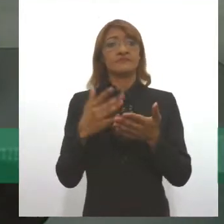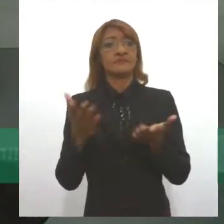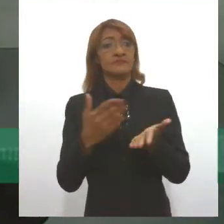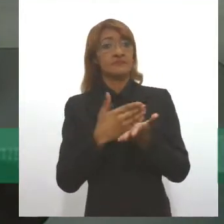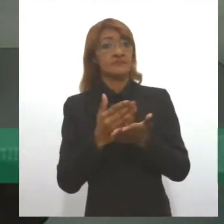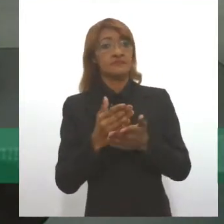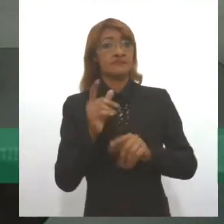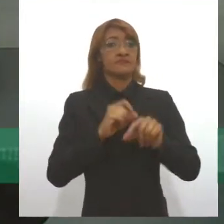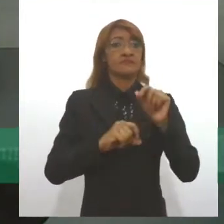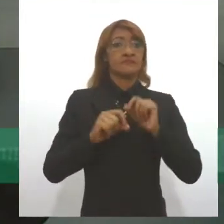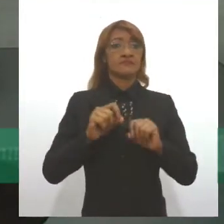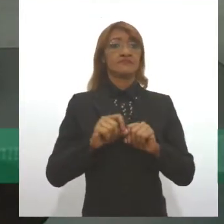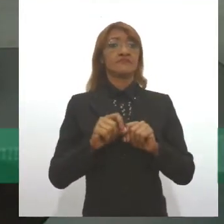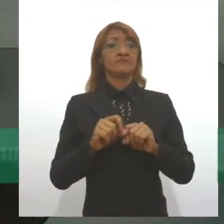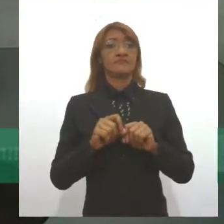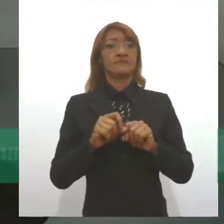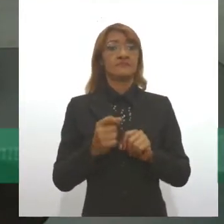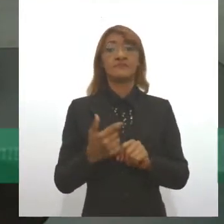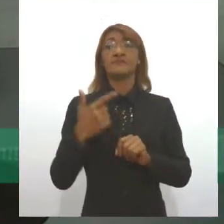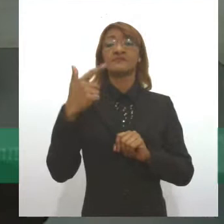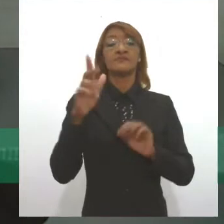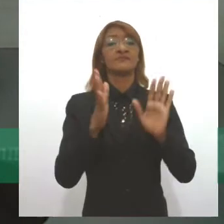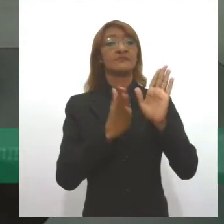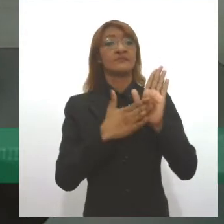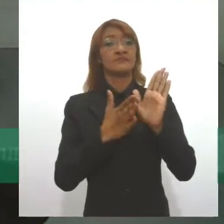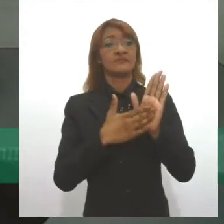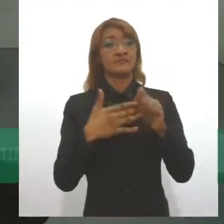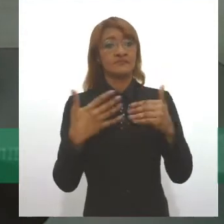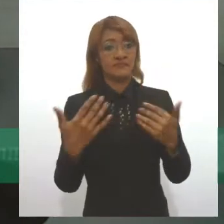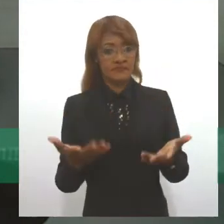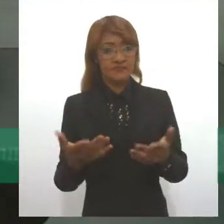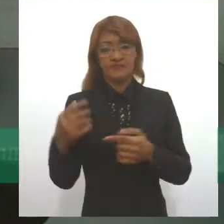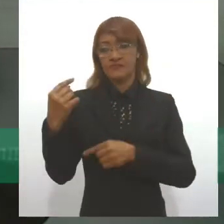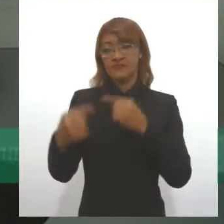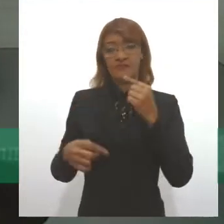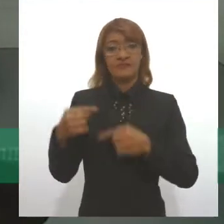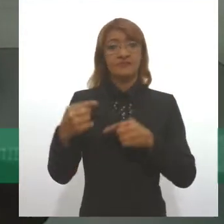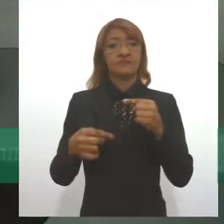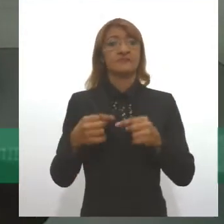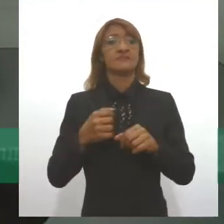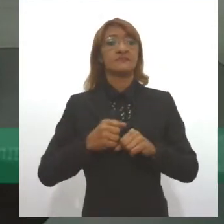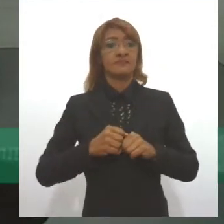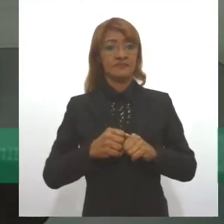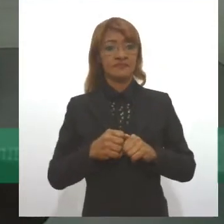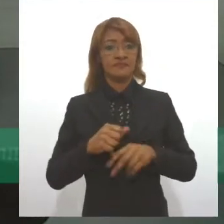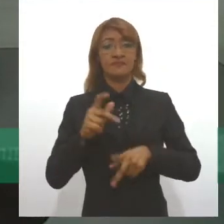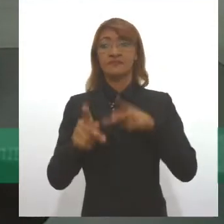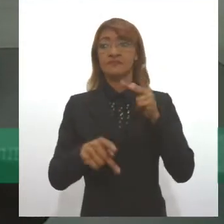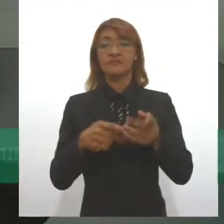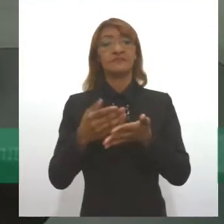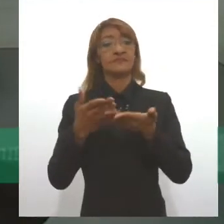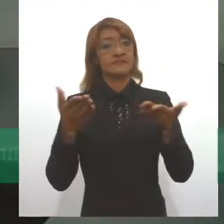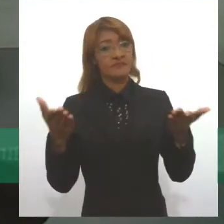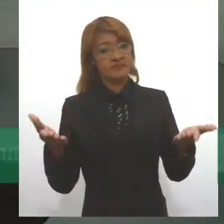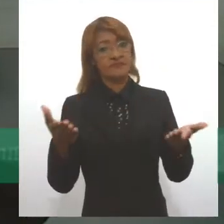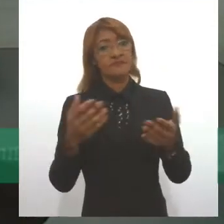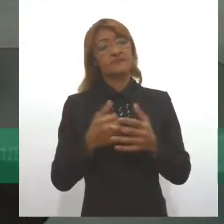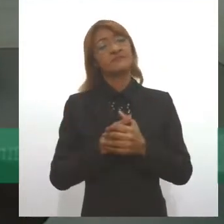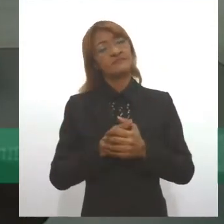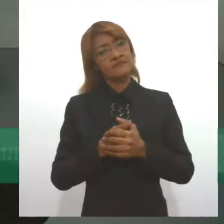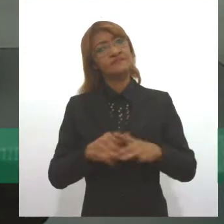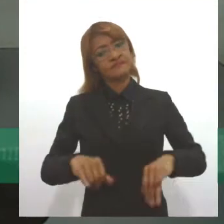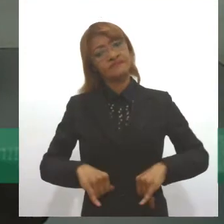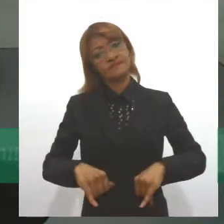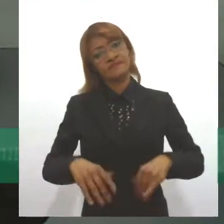passo para nós formularmos outras propostas em termos de políticas públicas para essa população tão desrespeitada nos seus